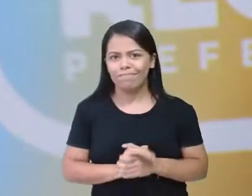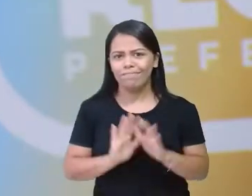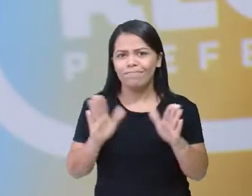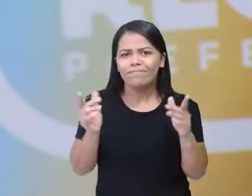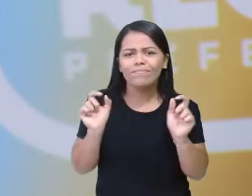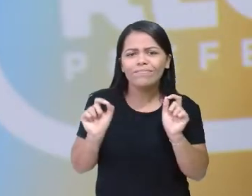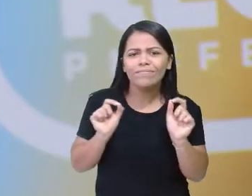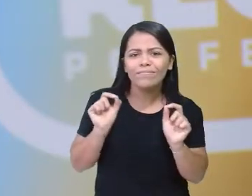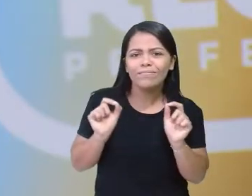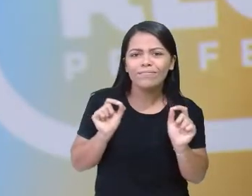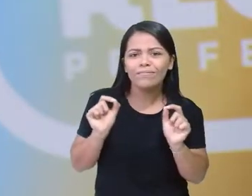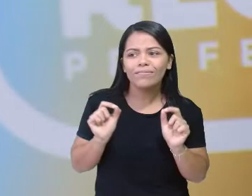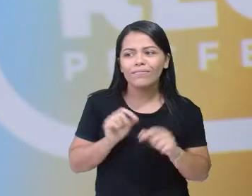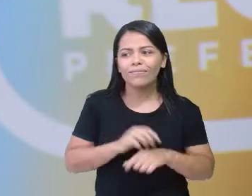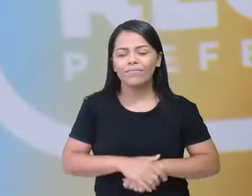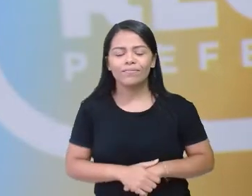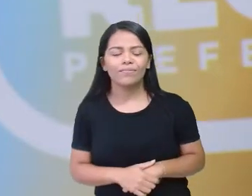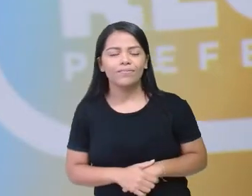que a gente vai falar hoje?